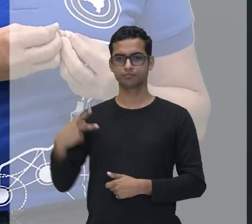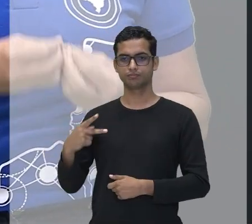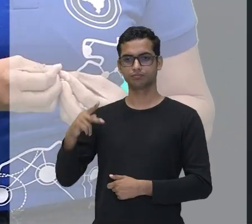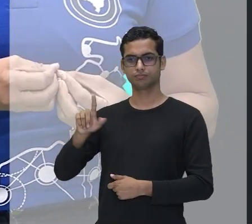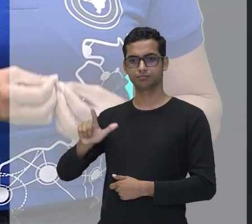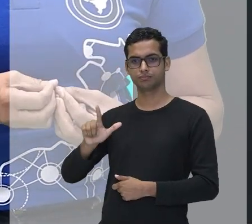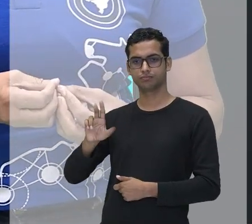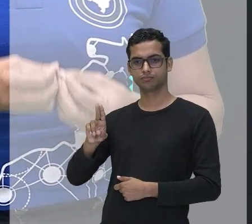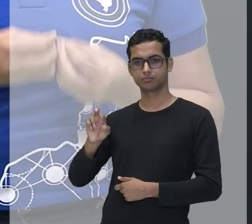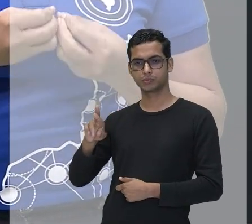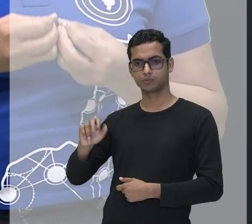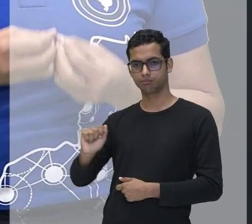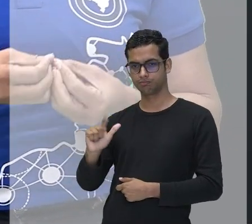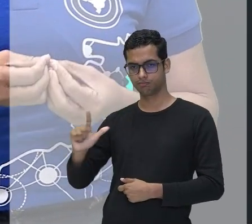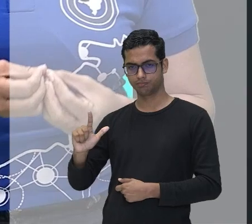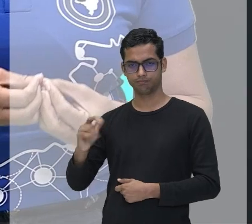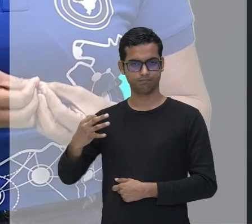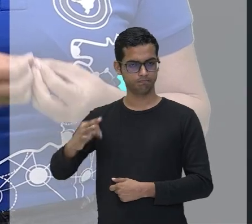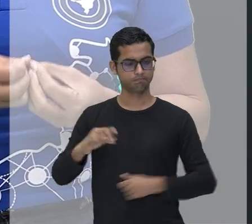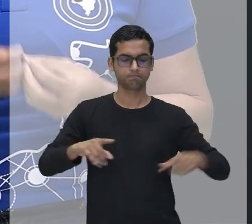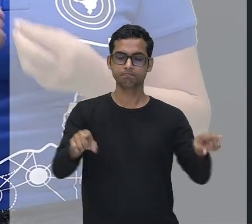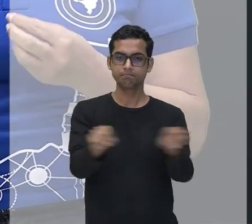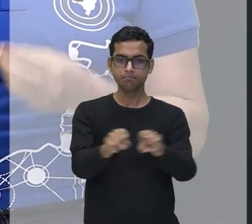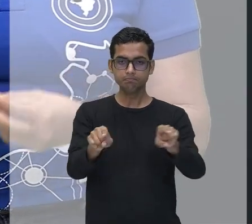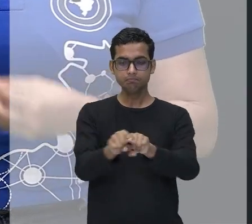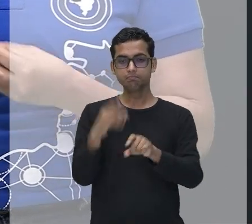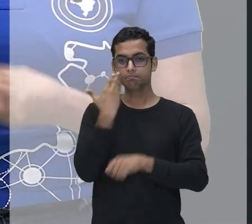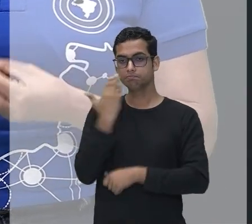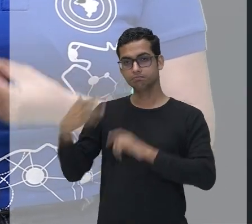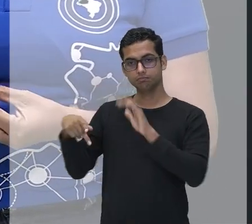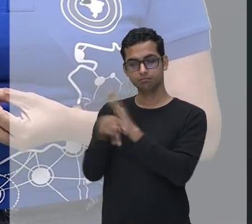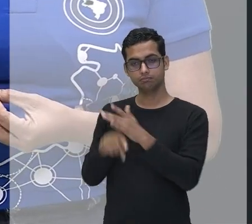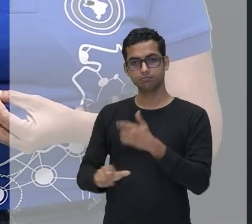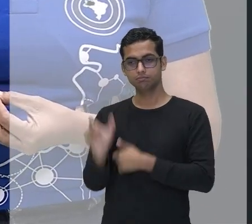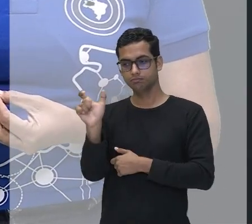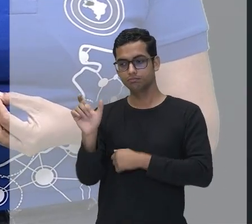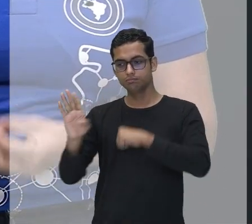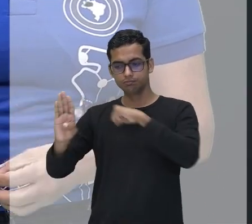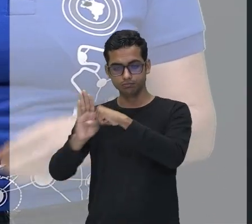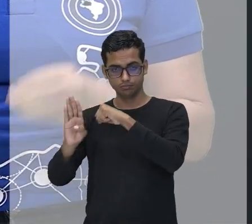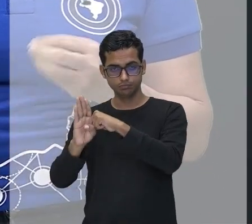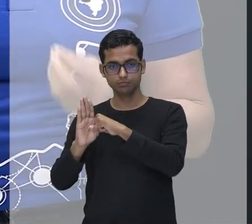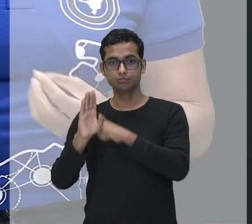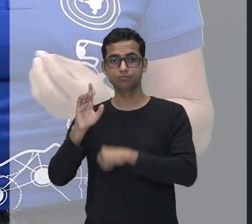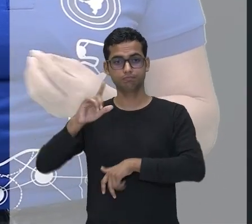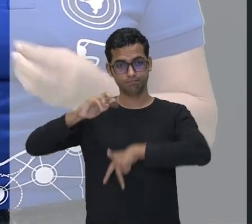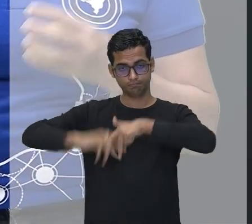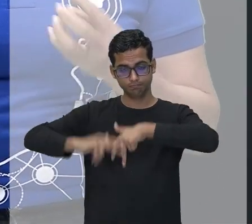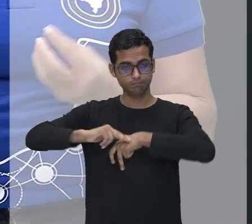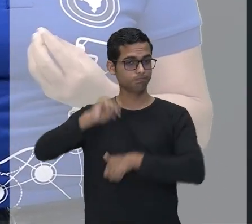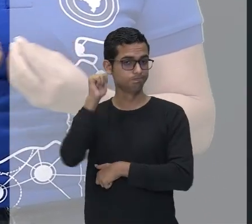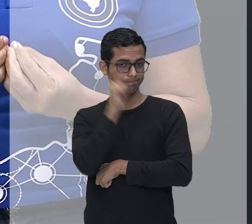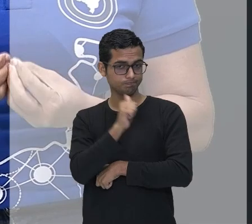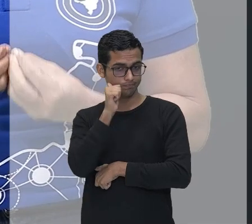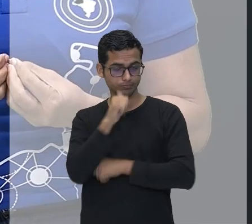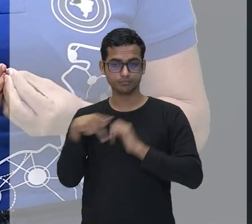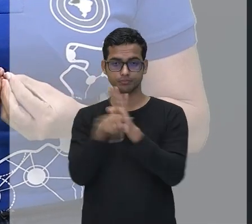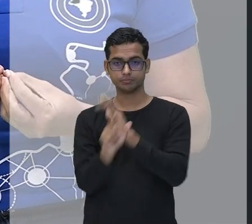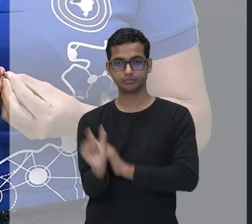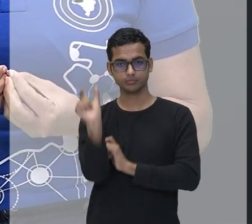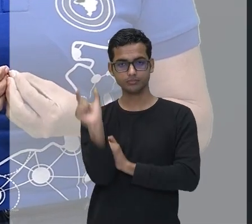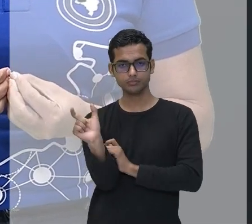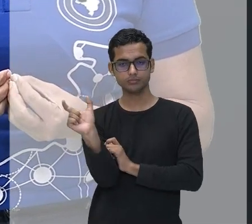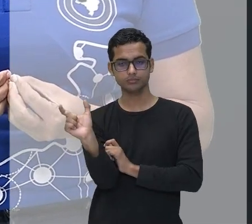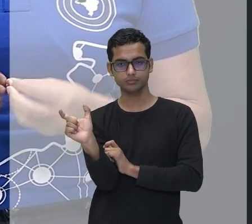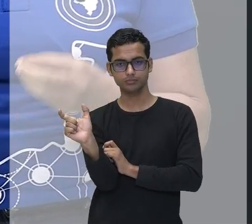se o substantivo é feminino, a palavra que vai acompanhar, a adjunta de nominal que nós